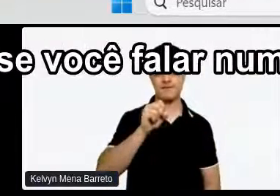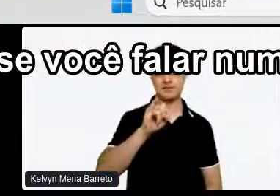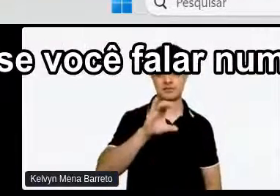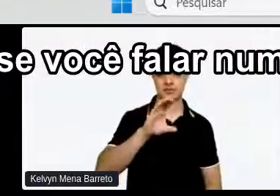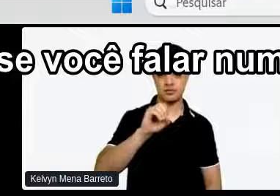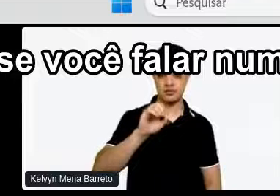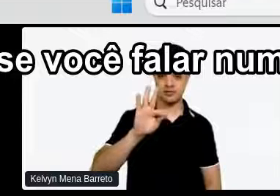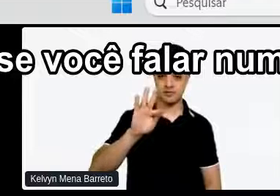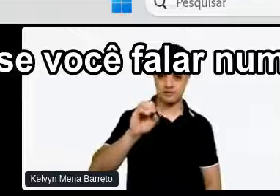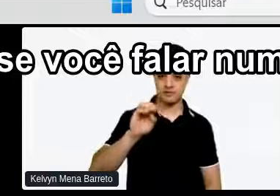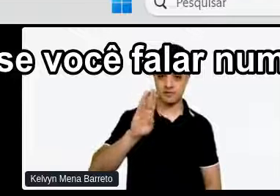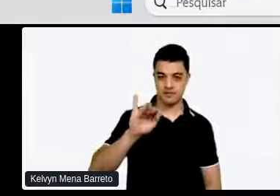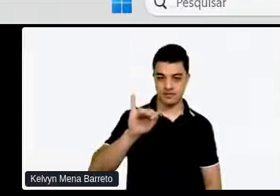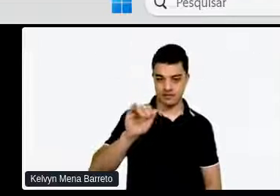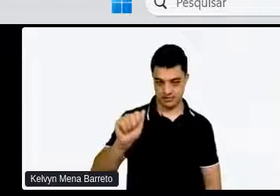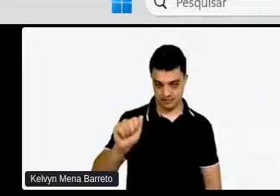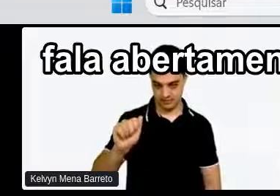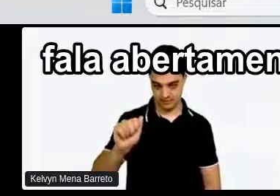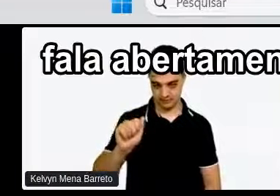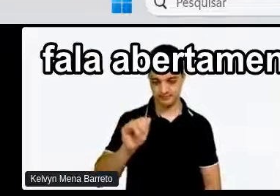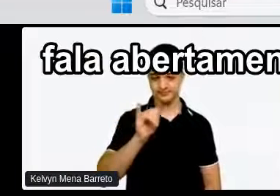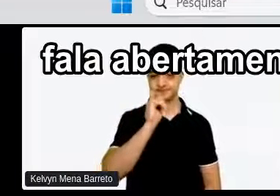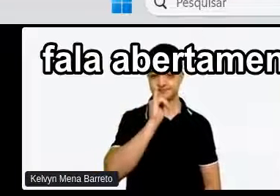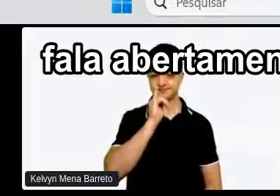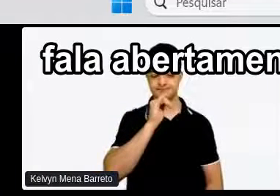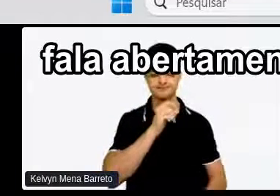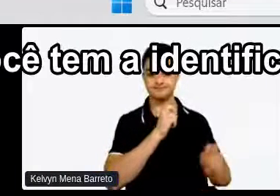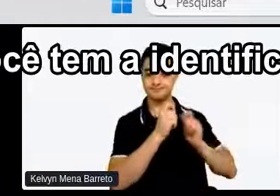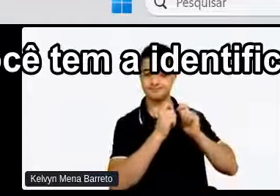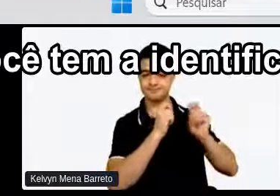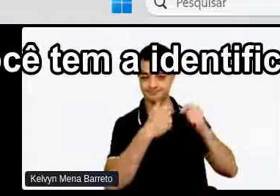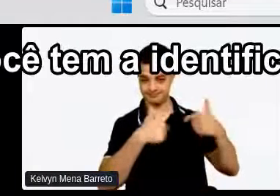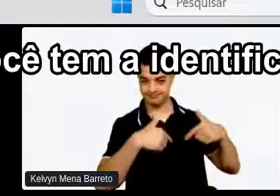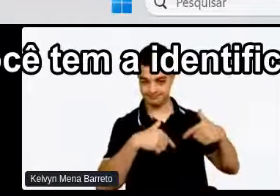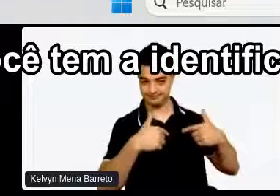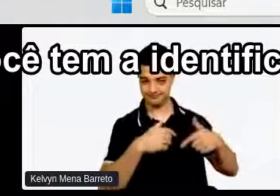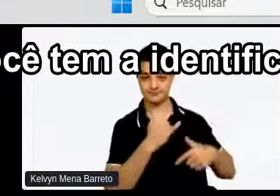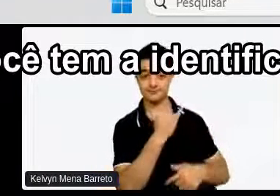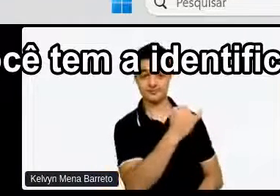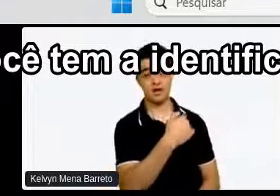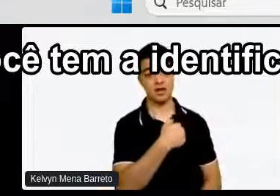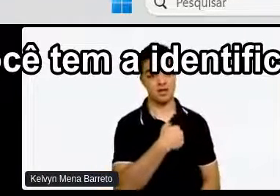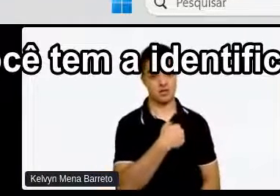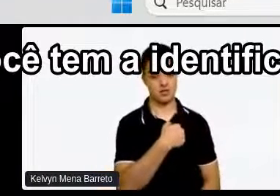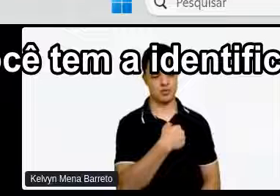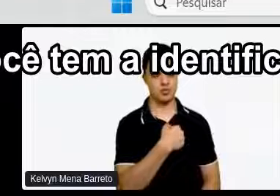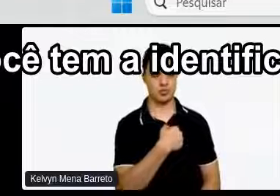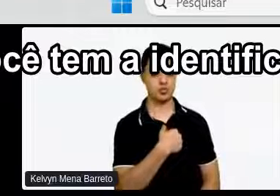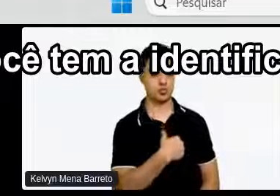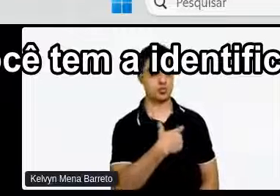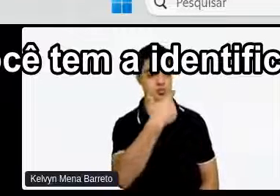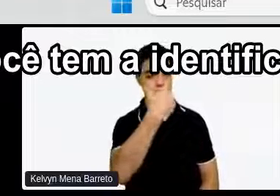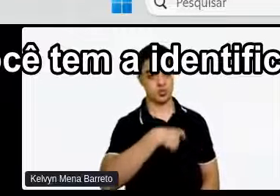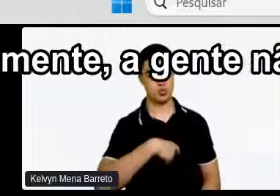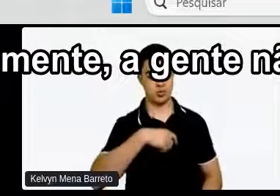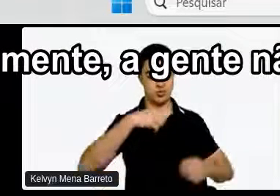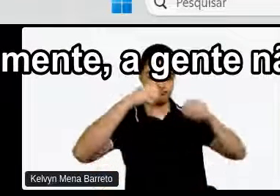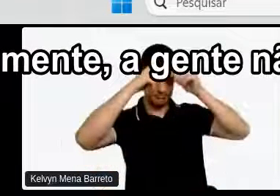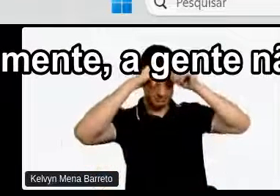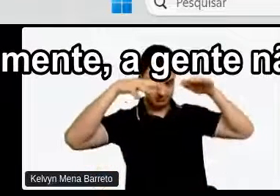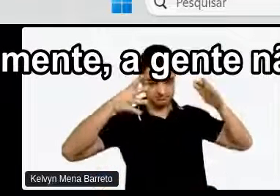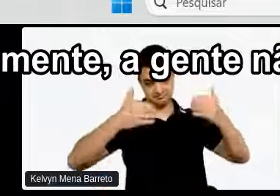você falar Num processo seletivo Fala abertamente Por exemplo Que você tem Identificação De que é autista Tá